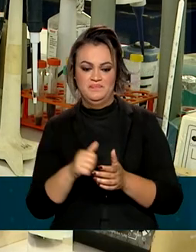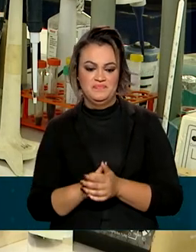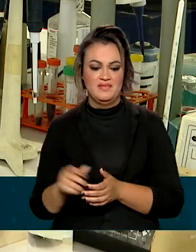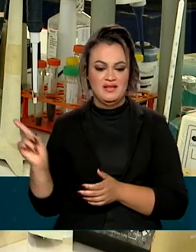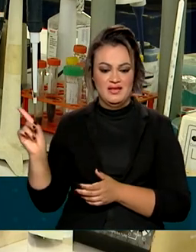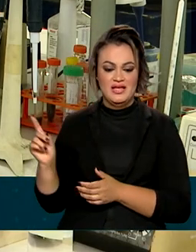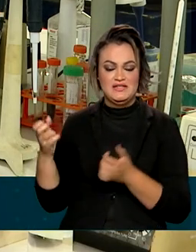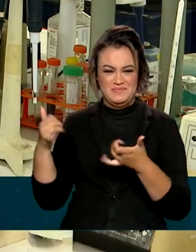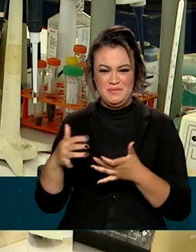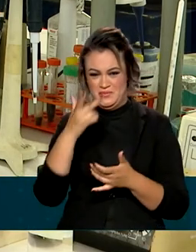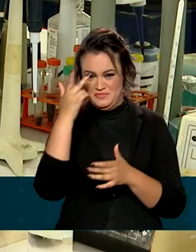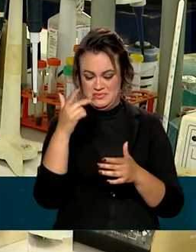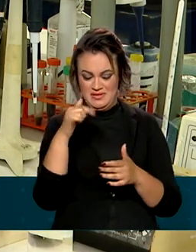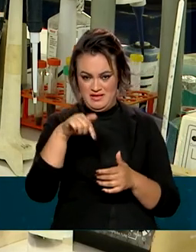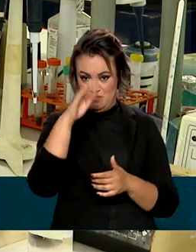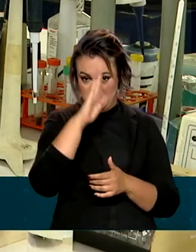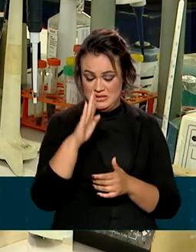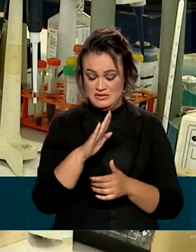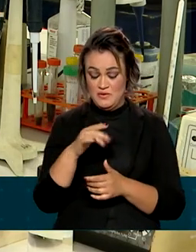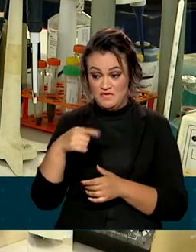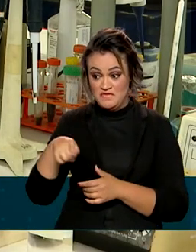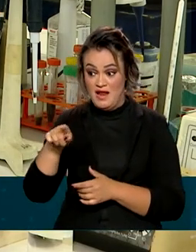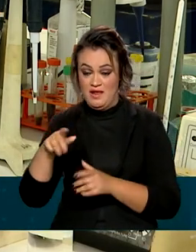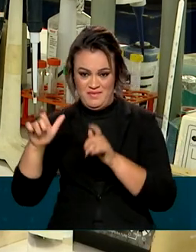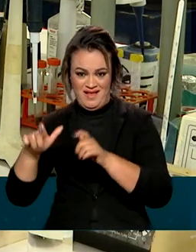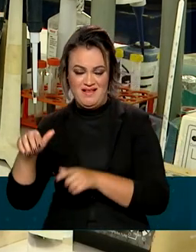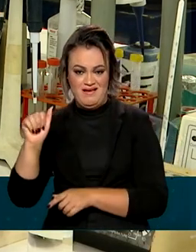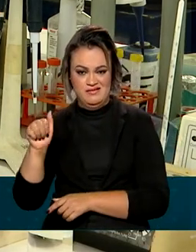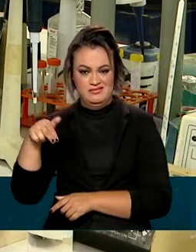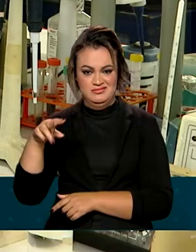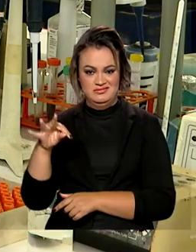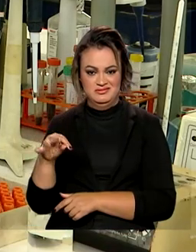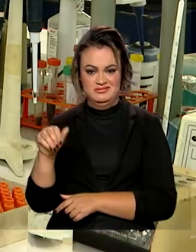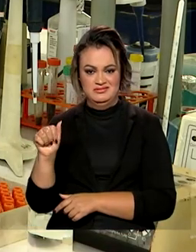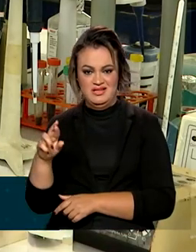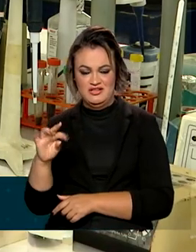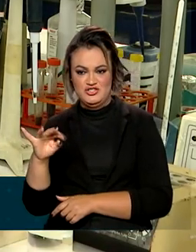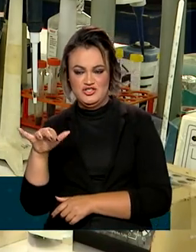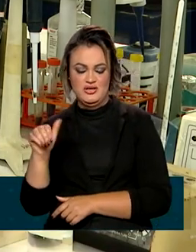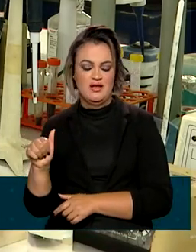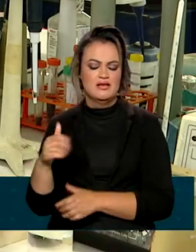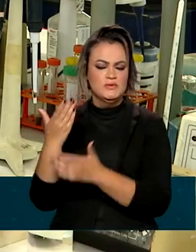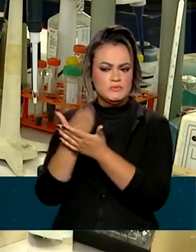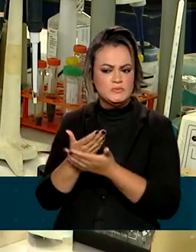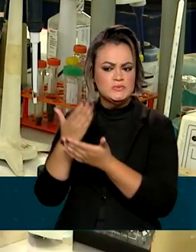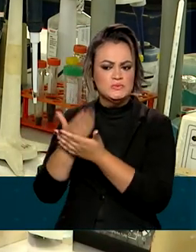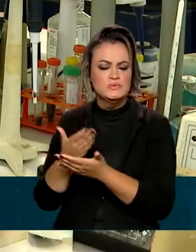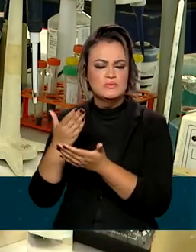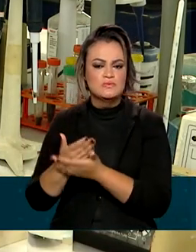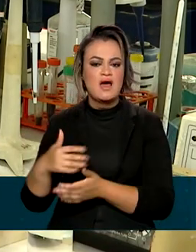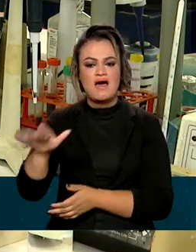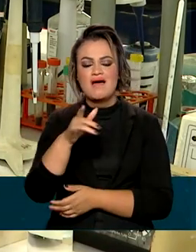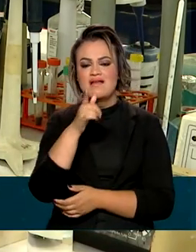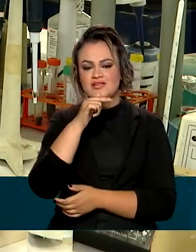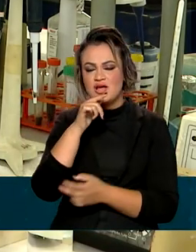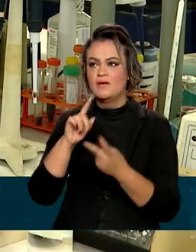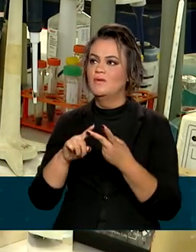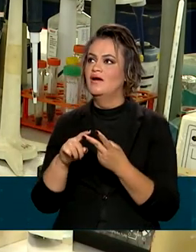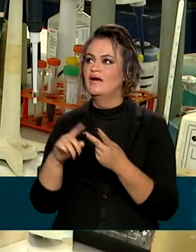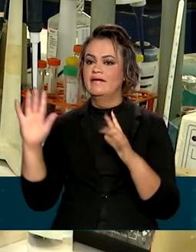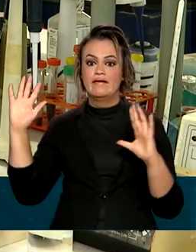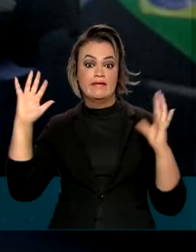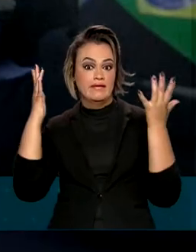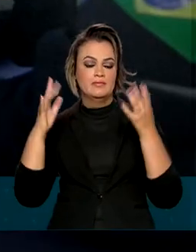obviamente, a Antártica é um campo de estudo muito grande, tanto na parte de oceanografia, estudos do clima